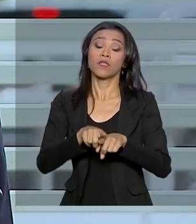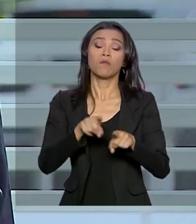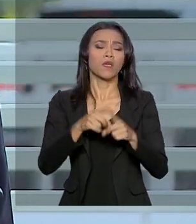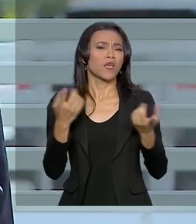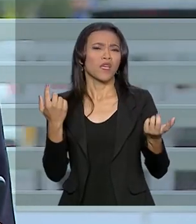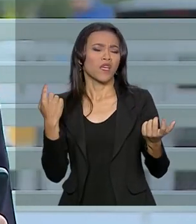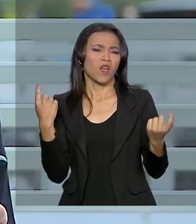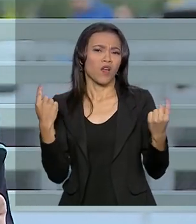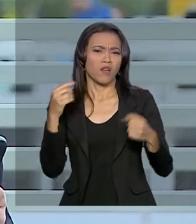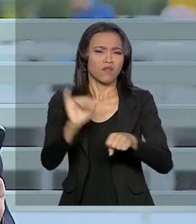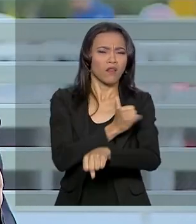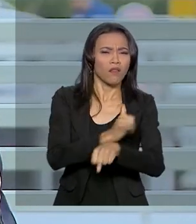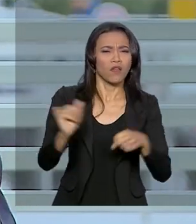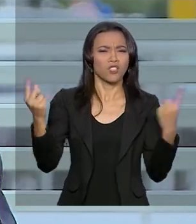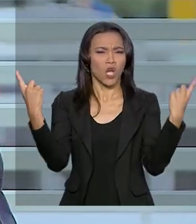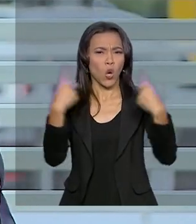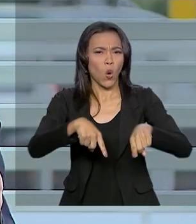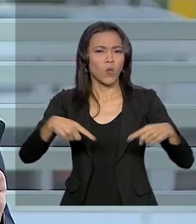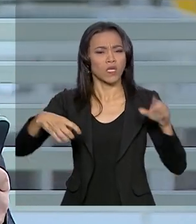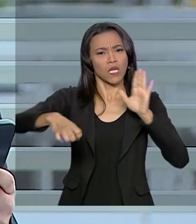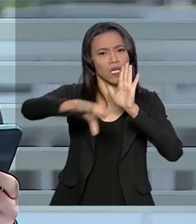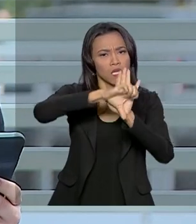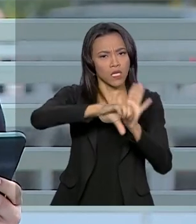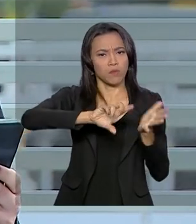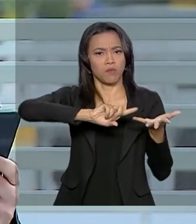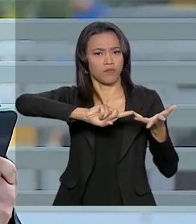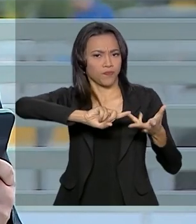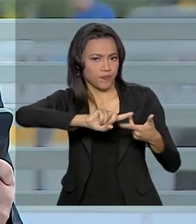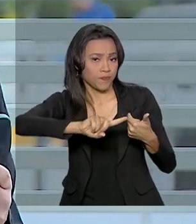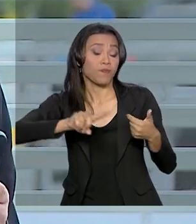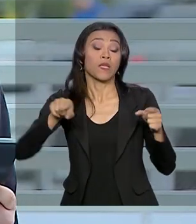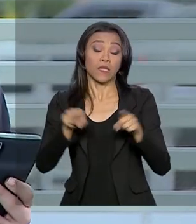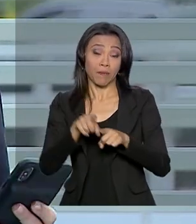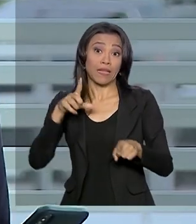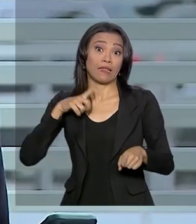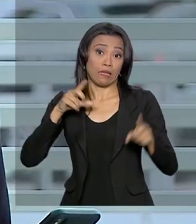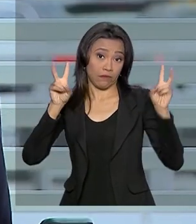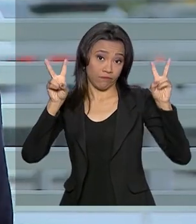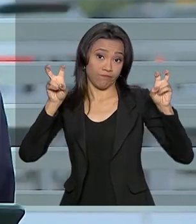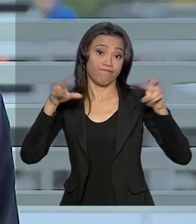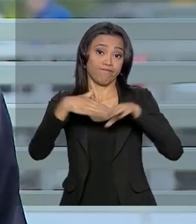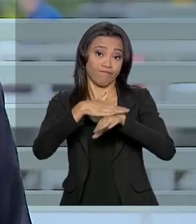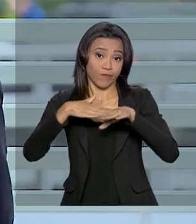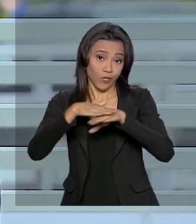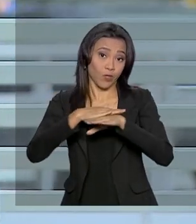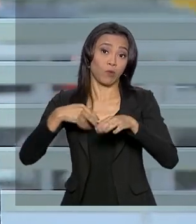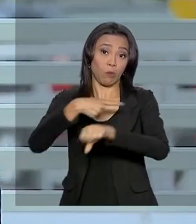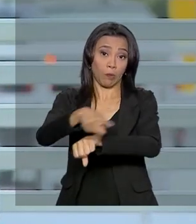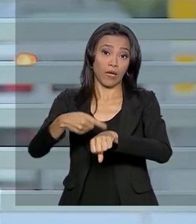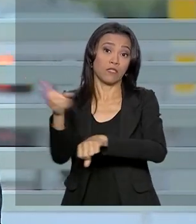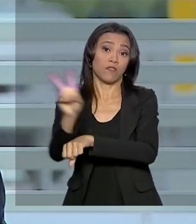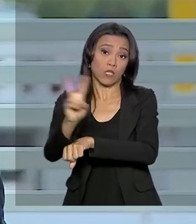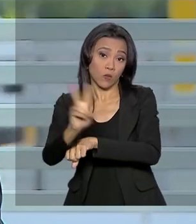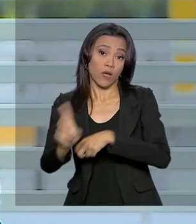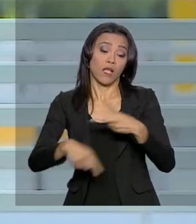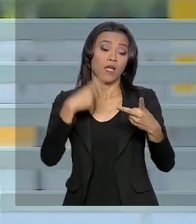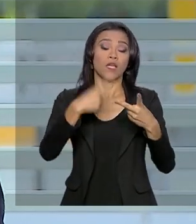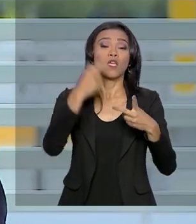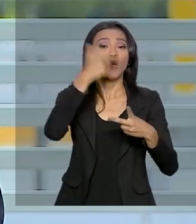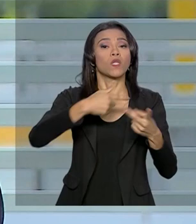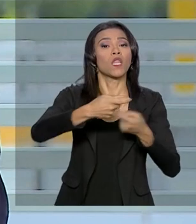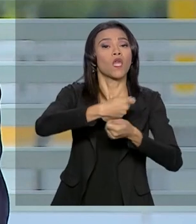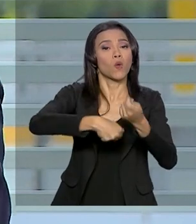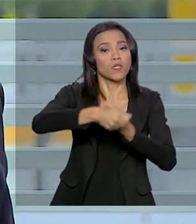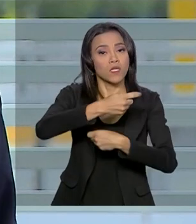crimes. Também estão na pauta a situação da Venezuela e as negociações entre o Mercosul e a